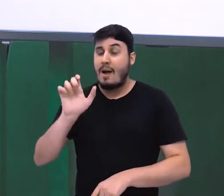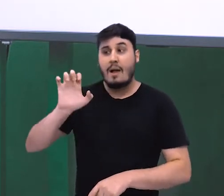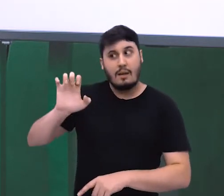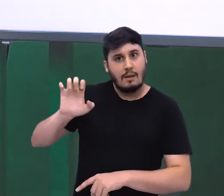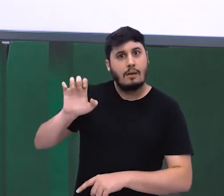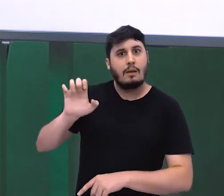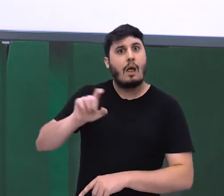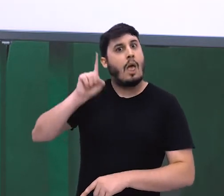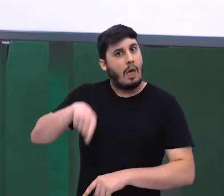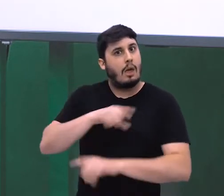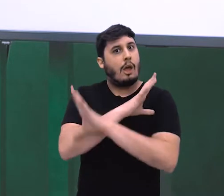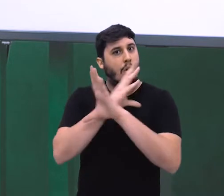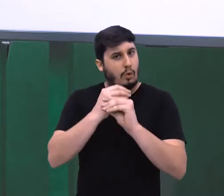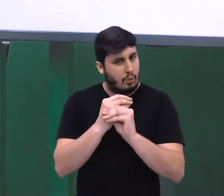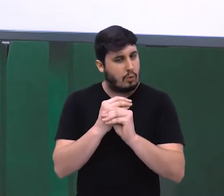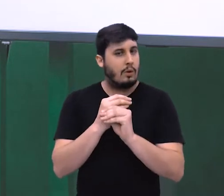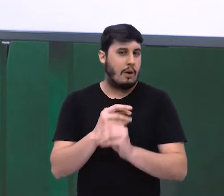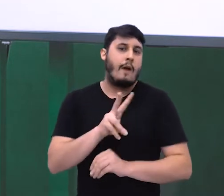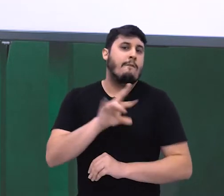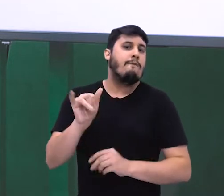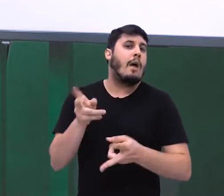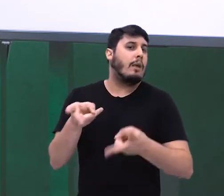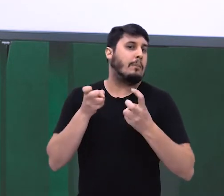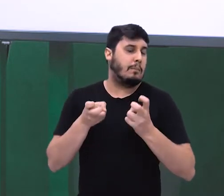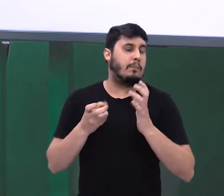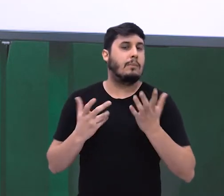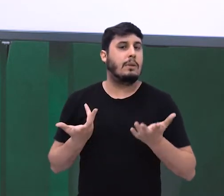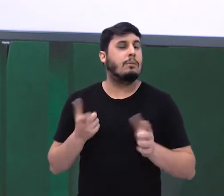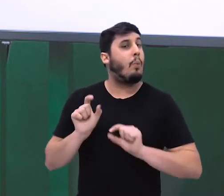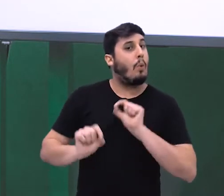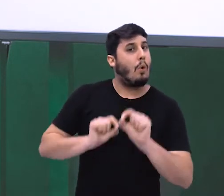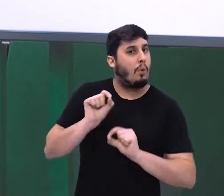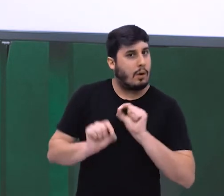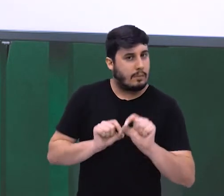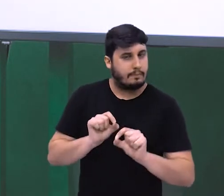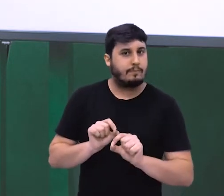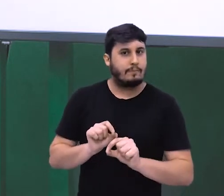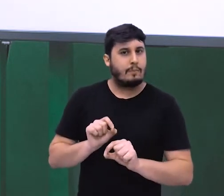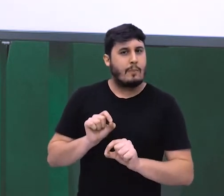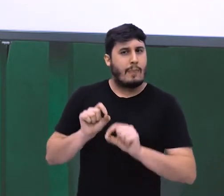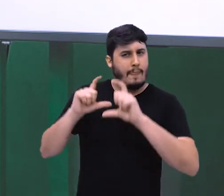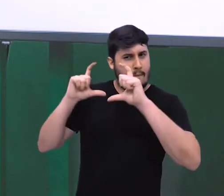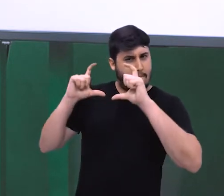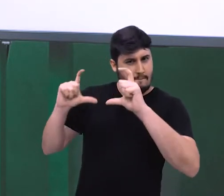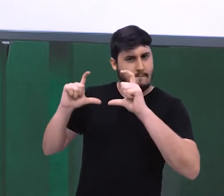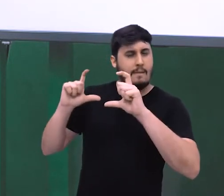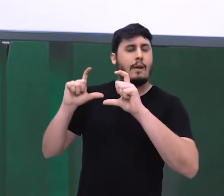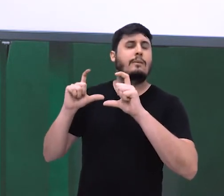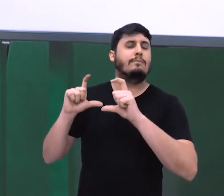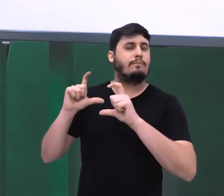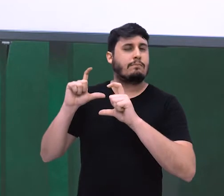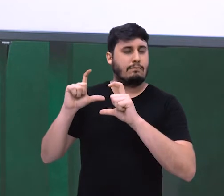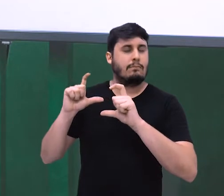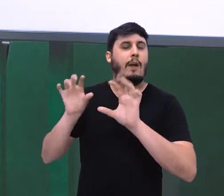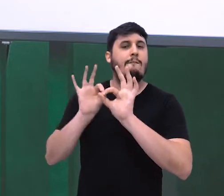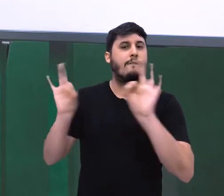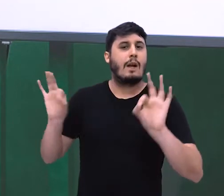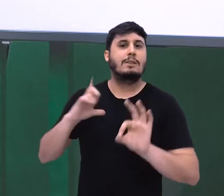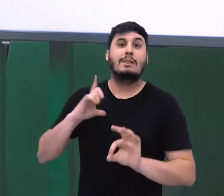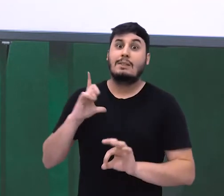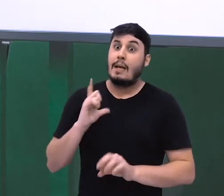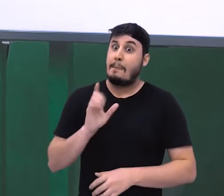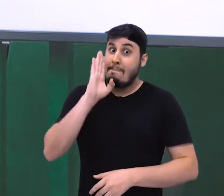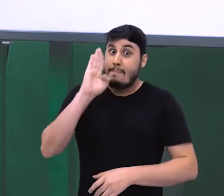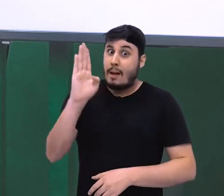a gente vai perceber mais adiante que essa questão gira em torno da conjunção mas.